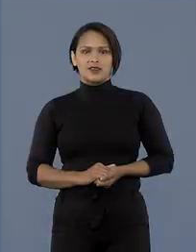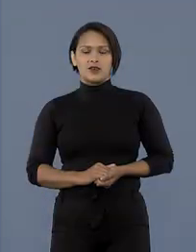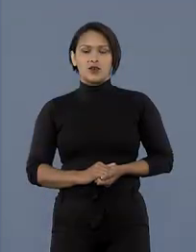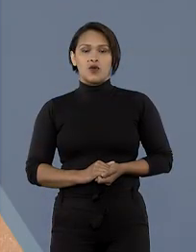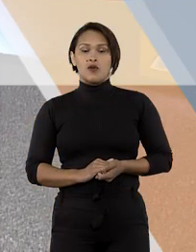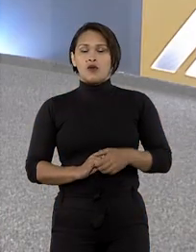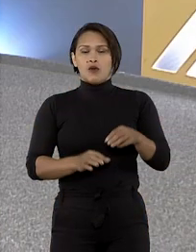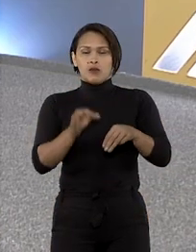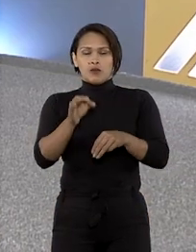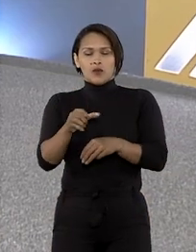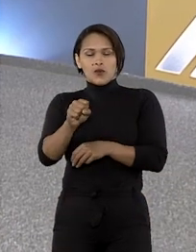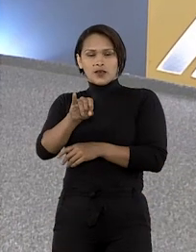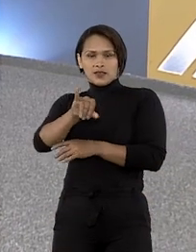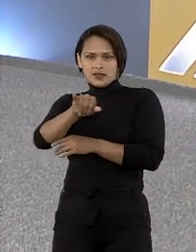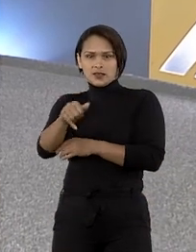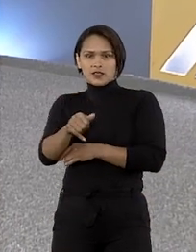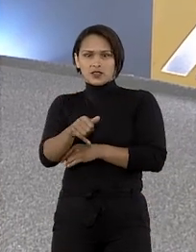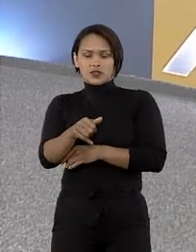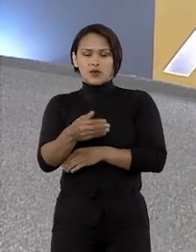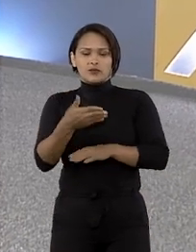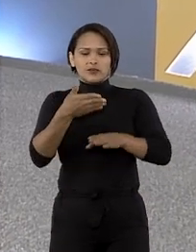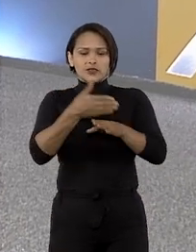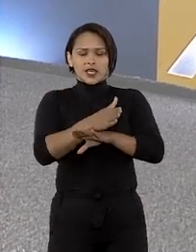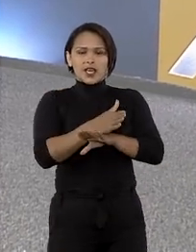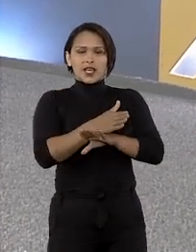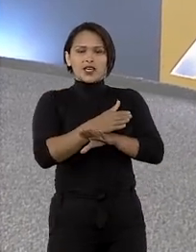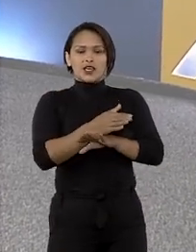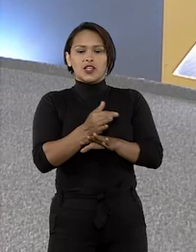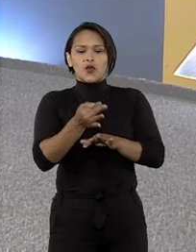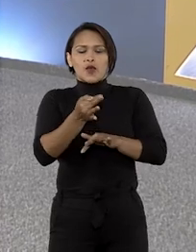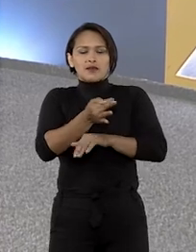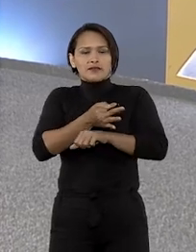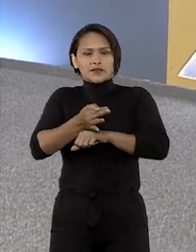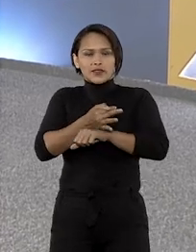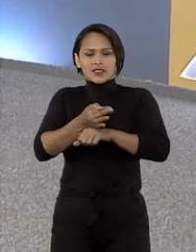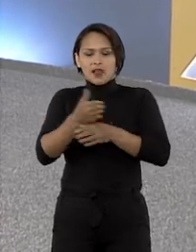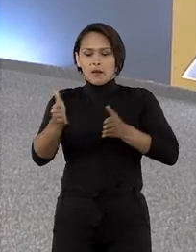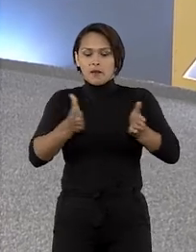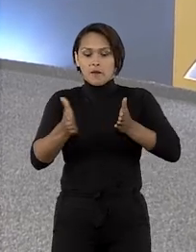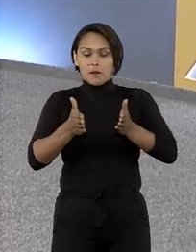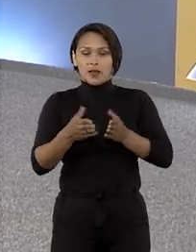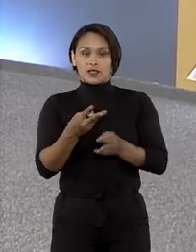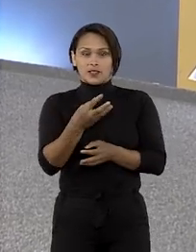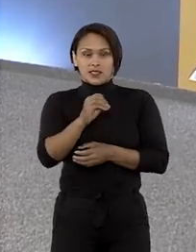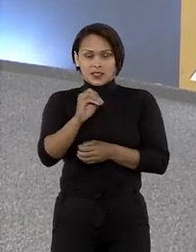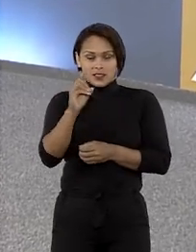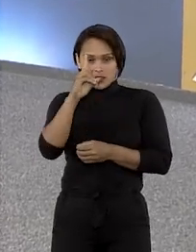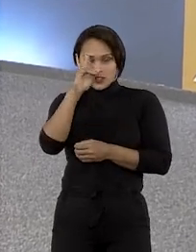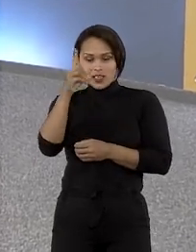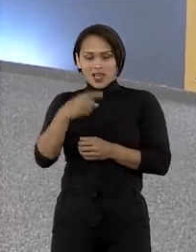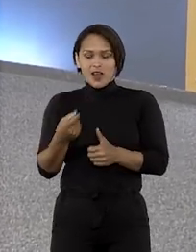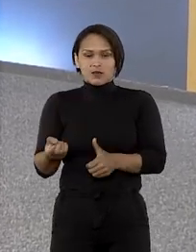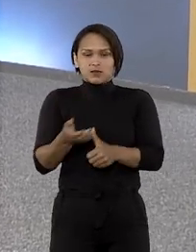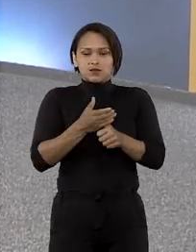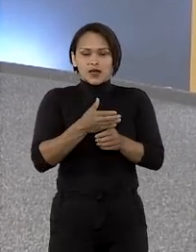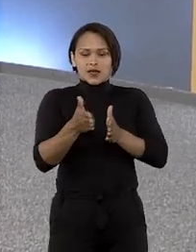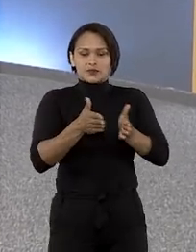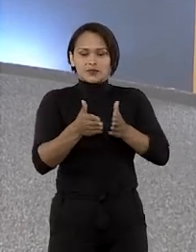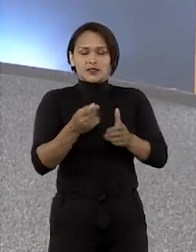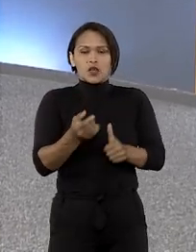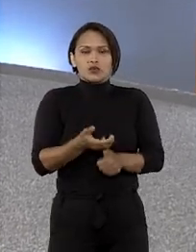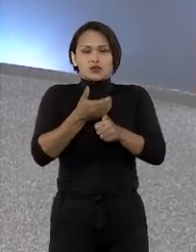O Superior Tribunal de Justiça entrou em recesso forense. Os prazos processuais estão suspensos,